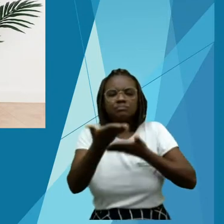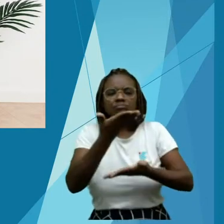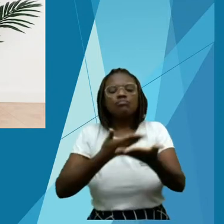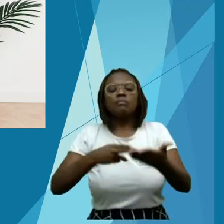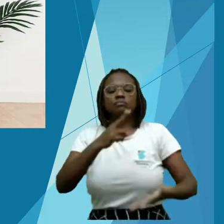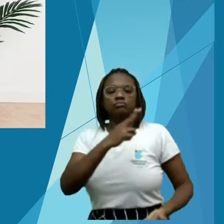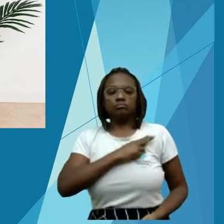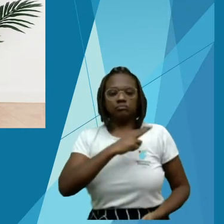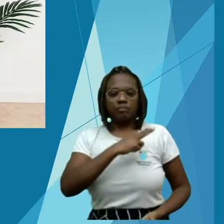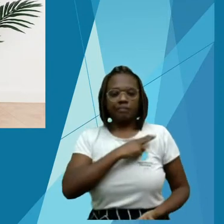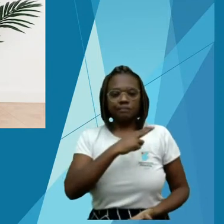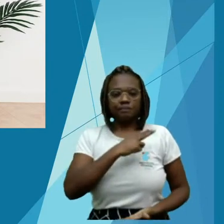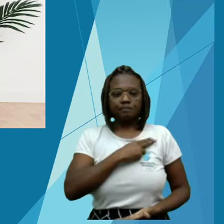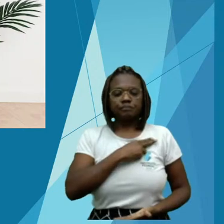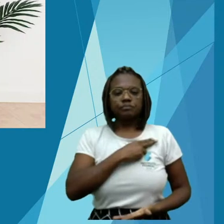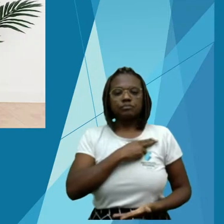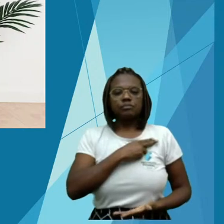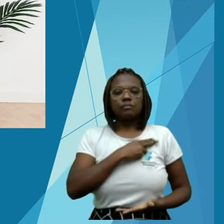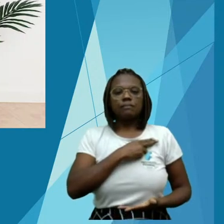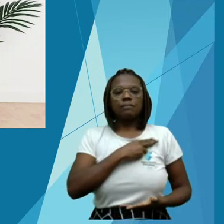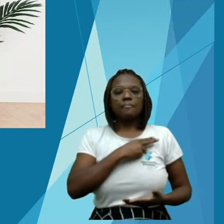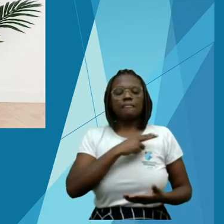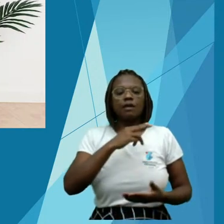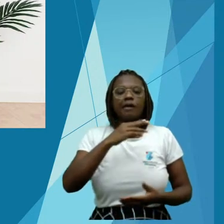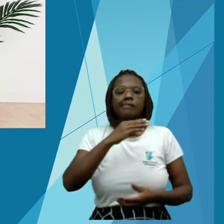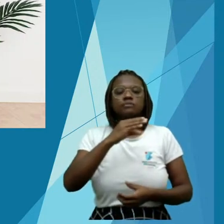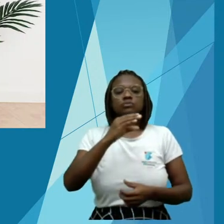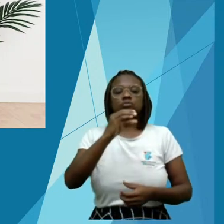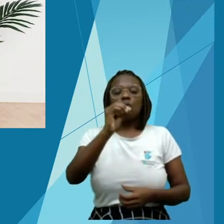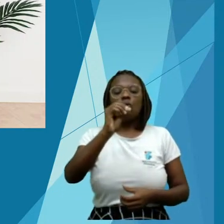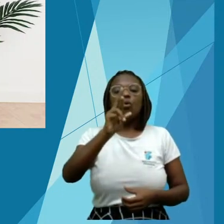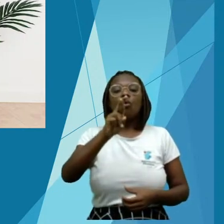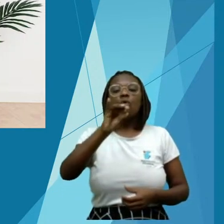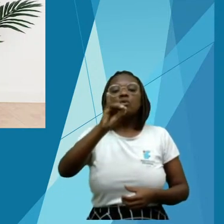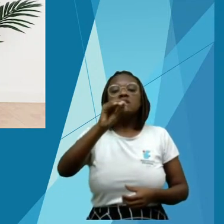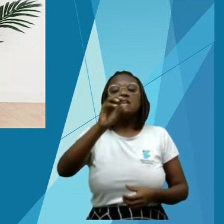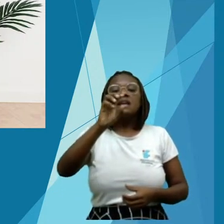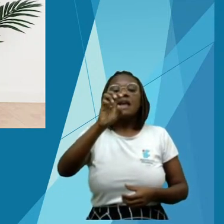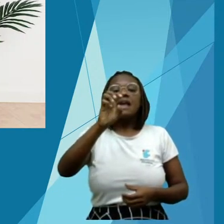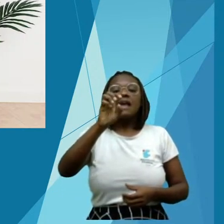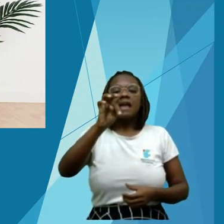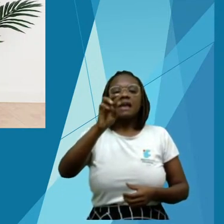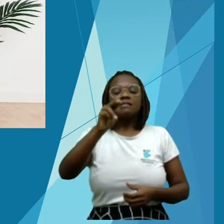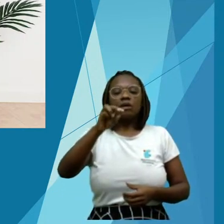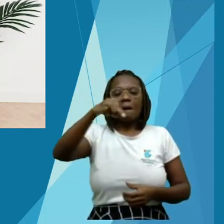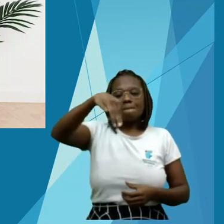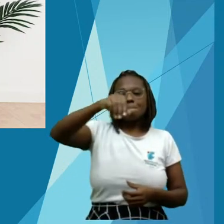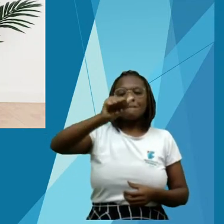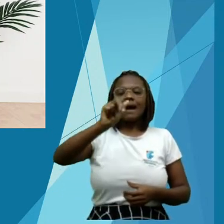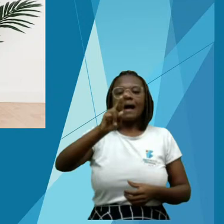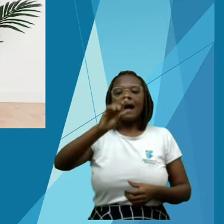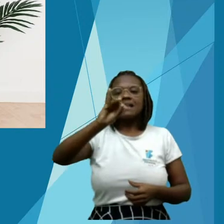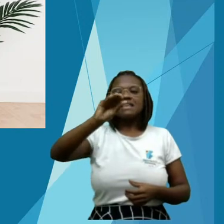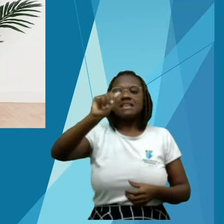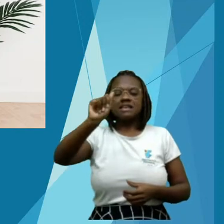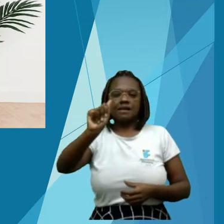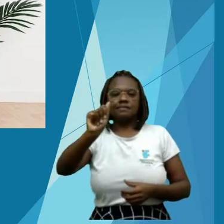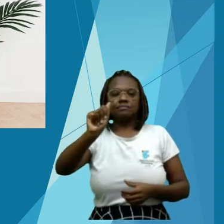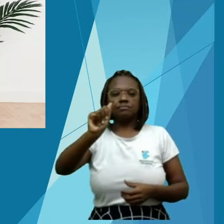tive o professor Hélder e o professor José Alves, ambos da UFAC.